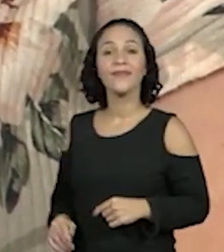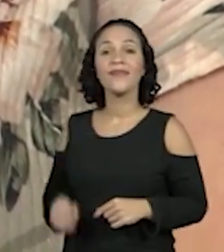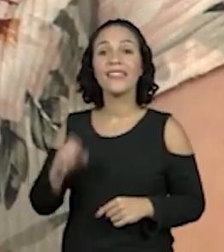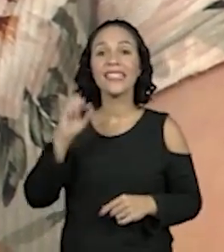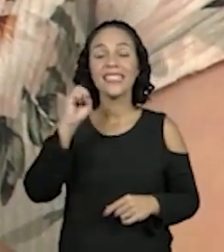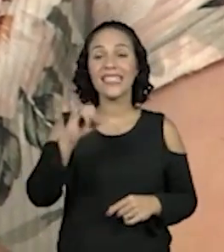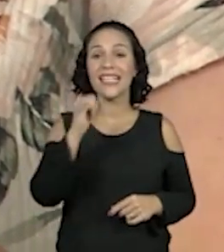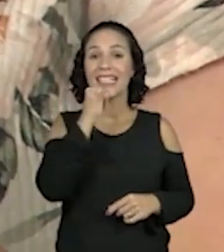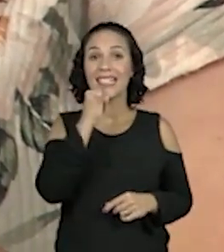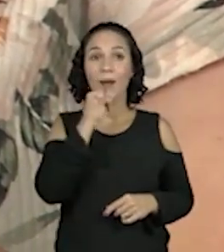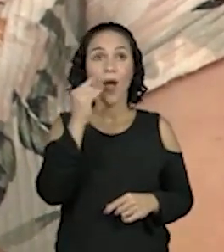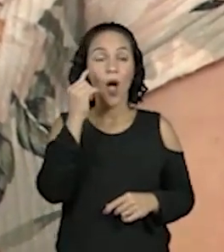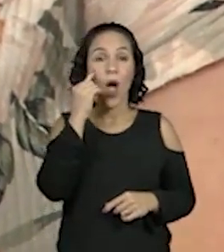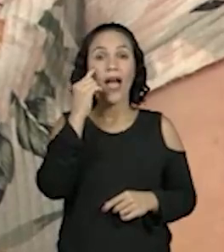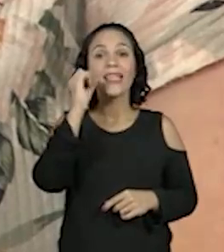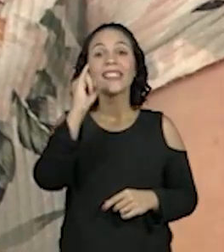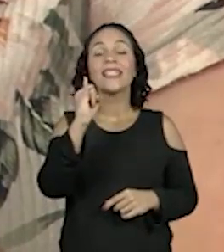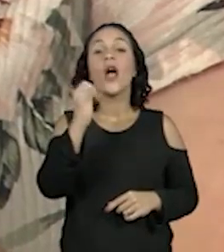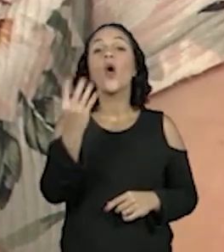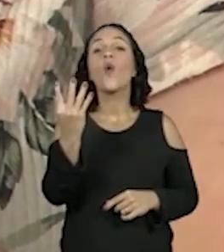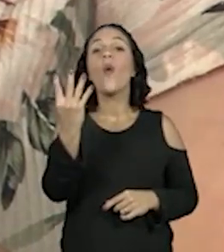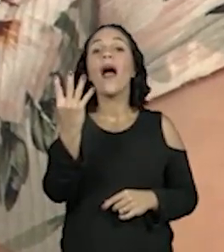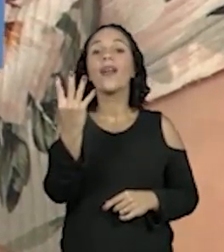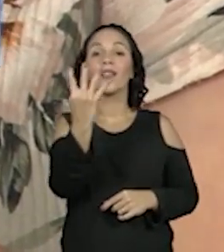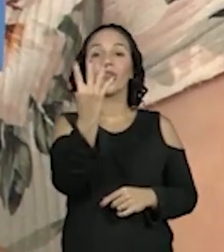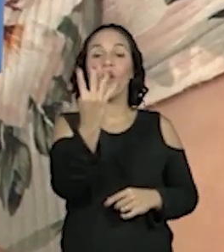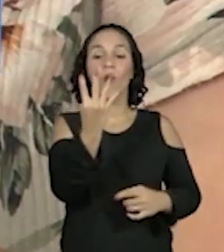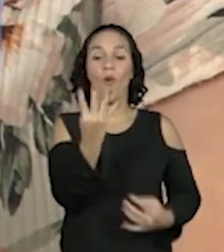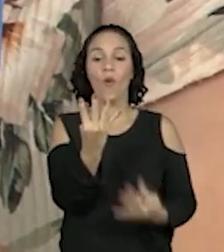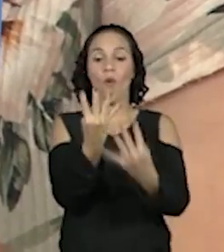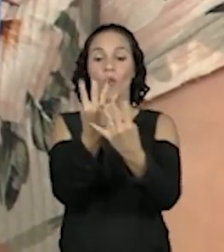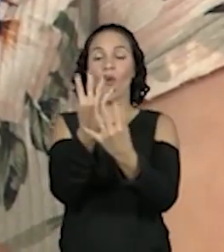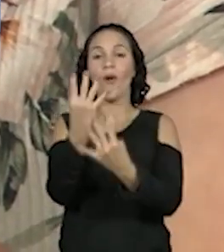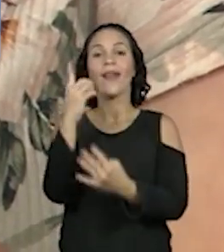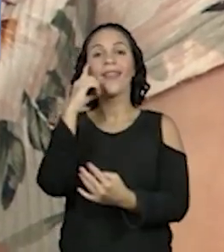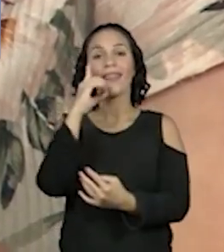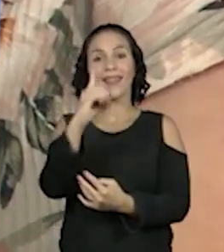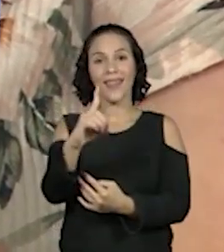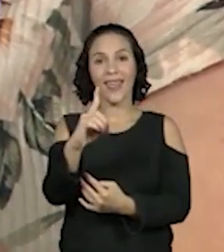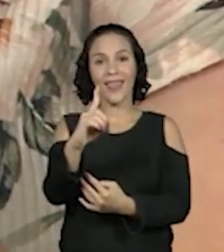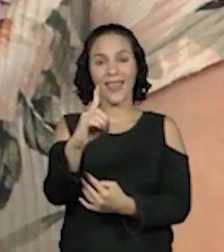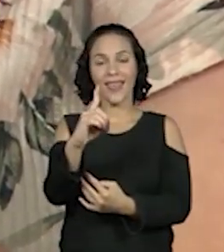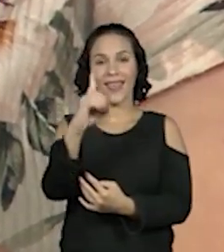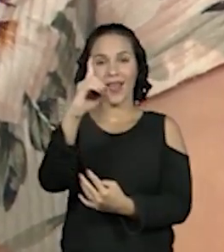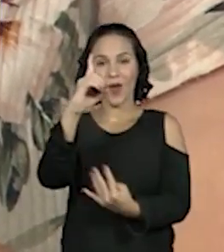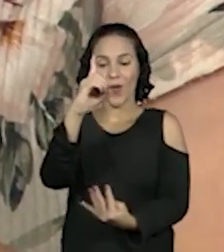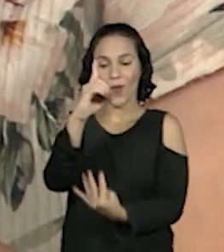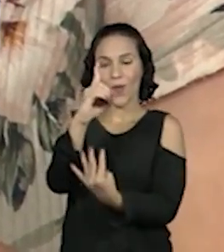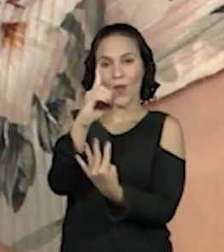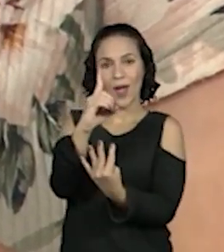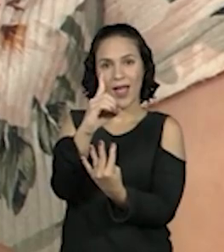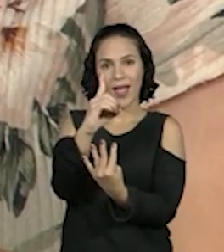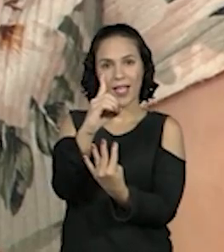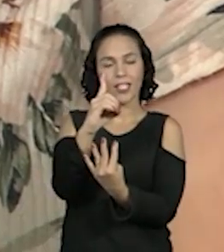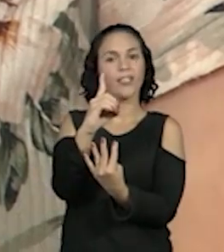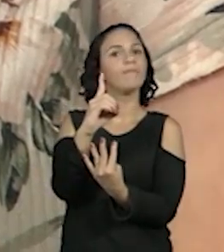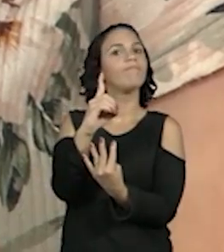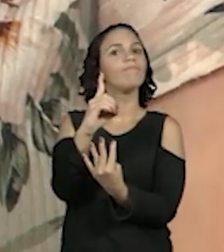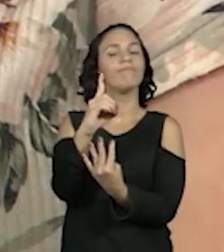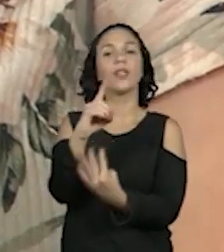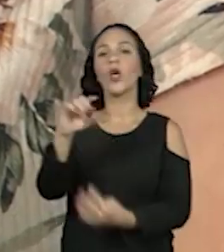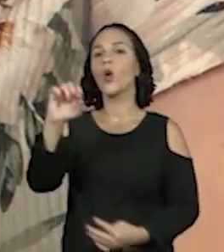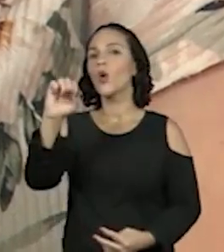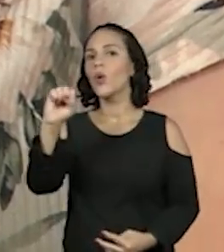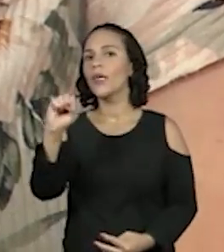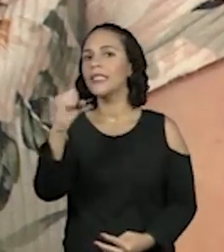colocar o quatro na dezena. Hum, vira o quê? Oitocentos e quarenta. Olha